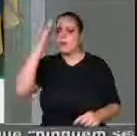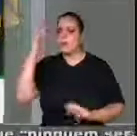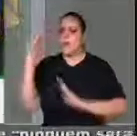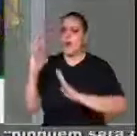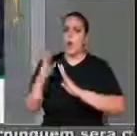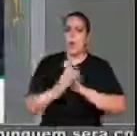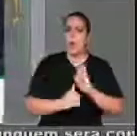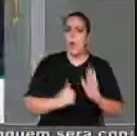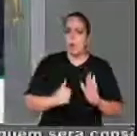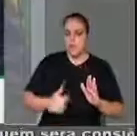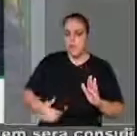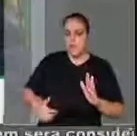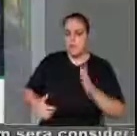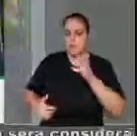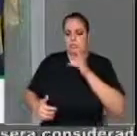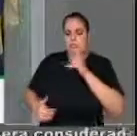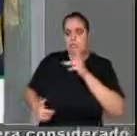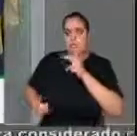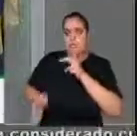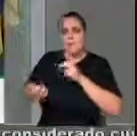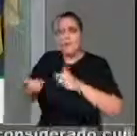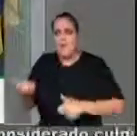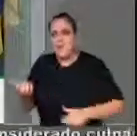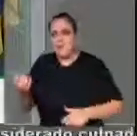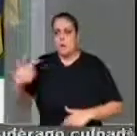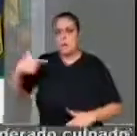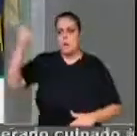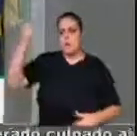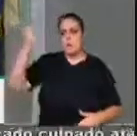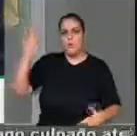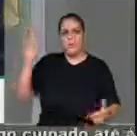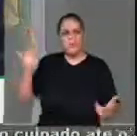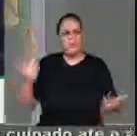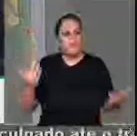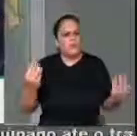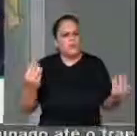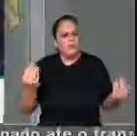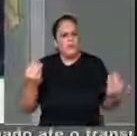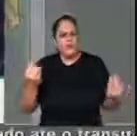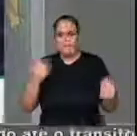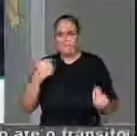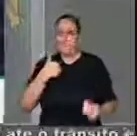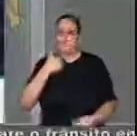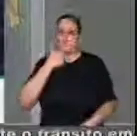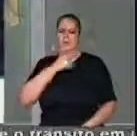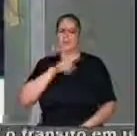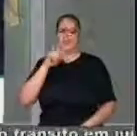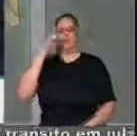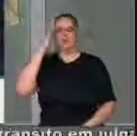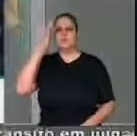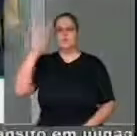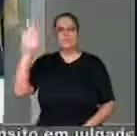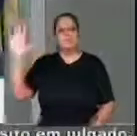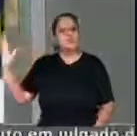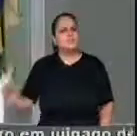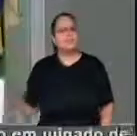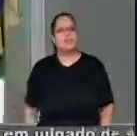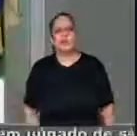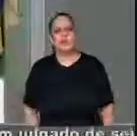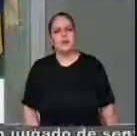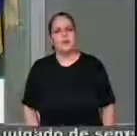queria roubar. E eu não consigo imaginar como é que esta casa,